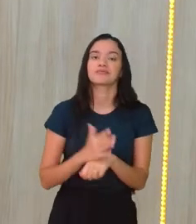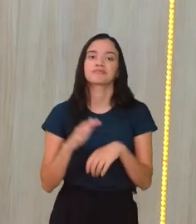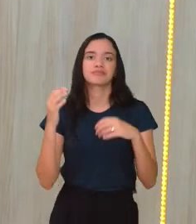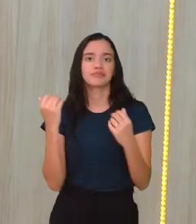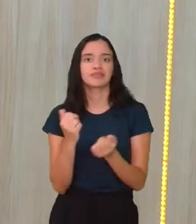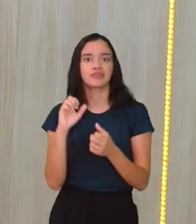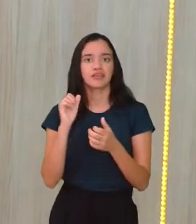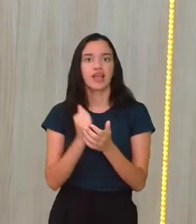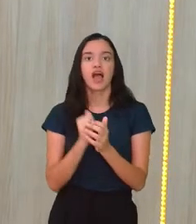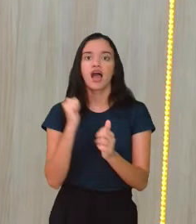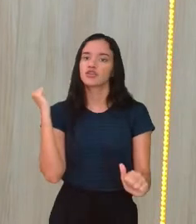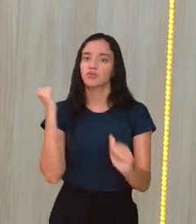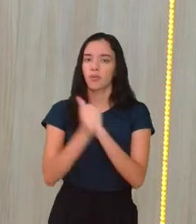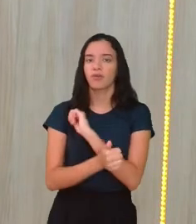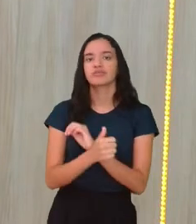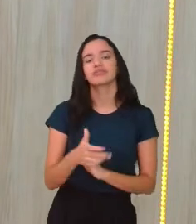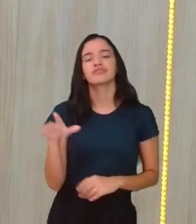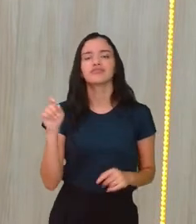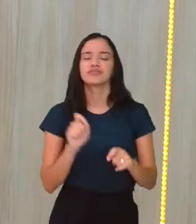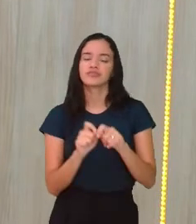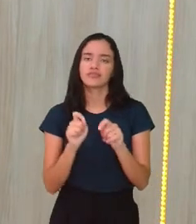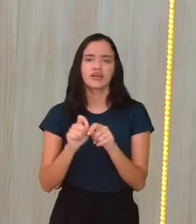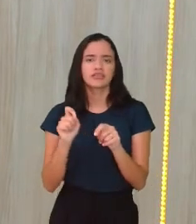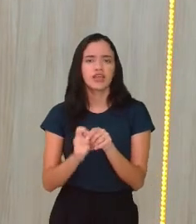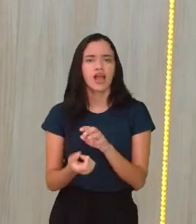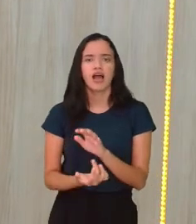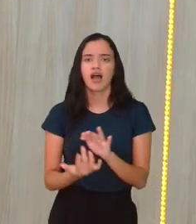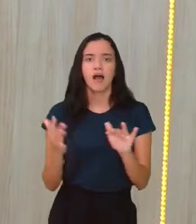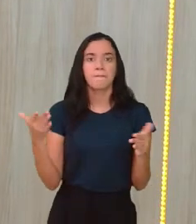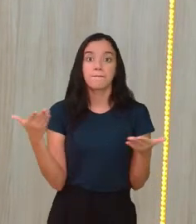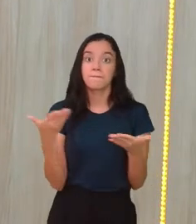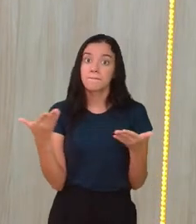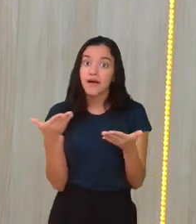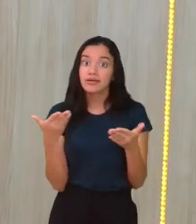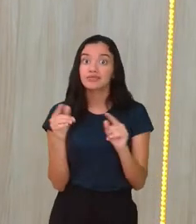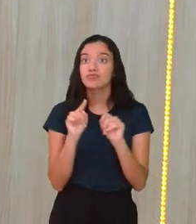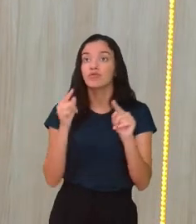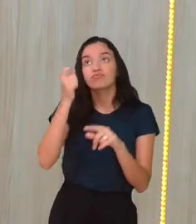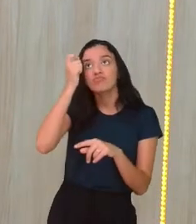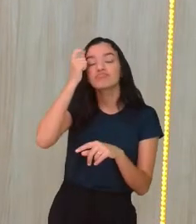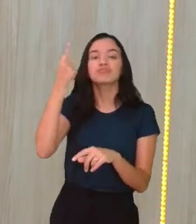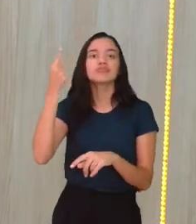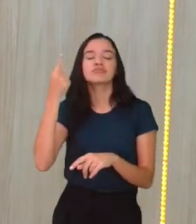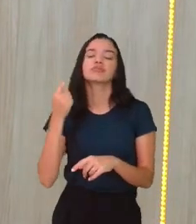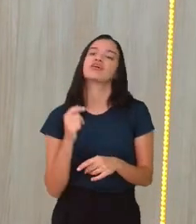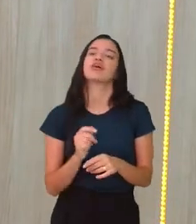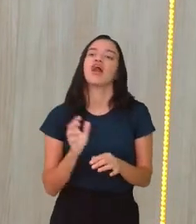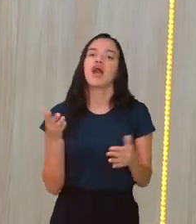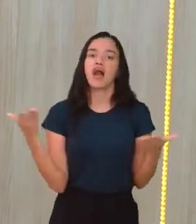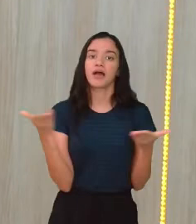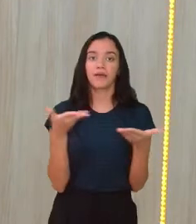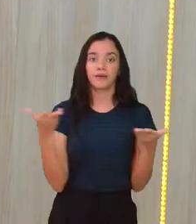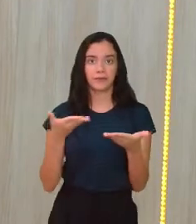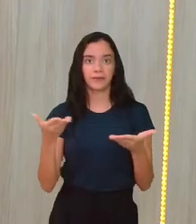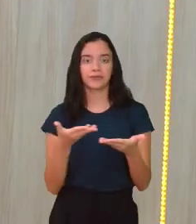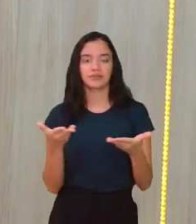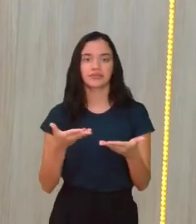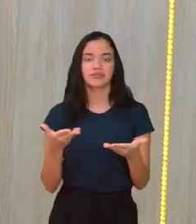Muita gente fazem outras associações e não fazem essa. E aí, a partir dessa